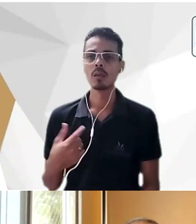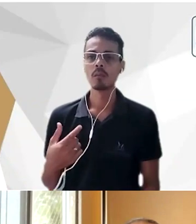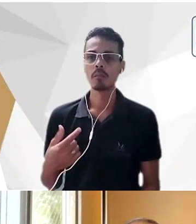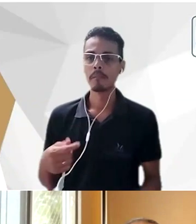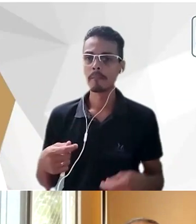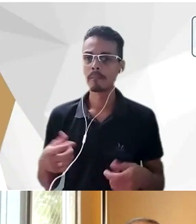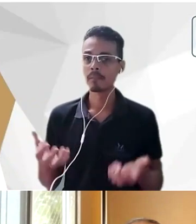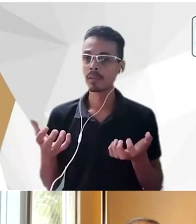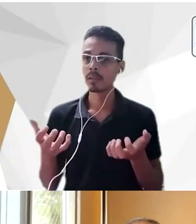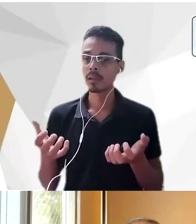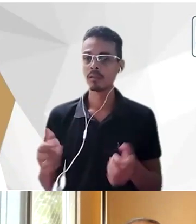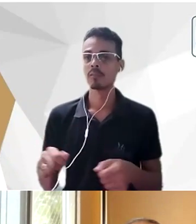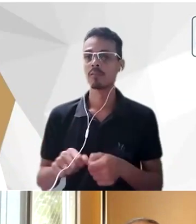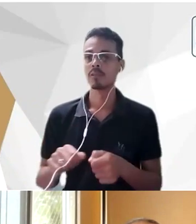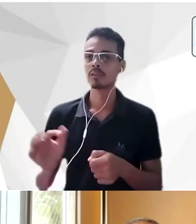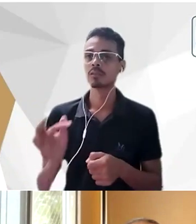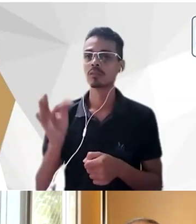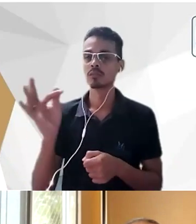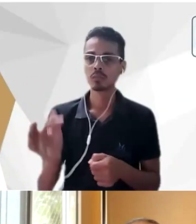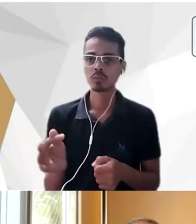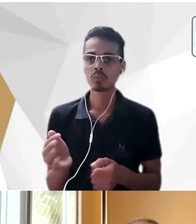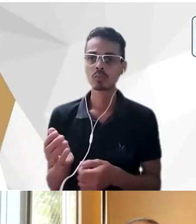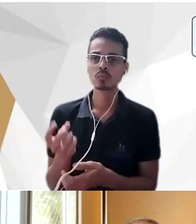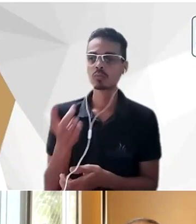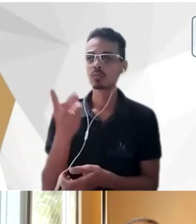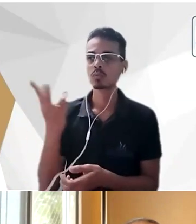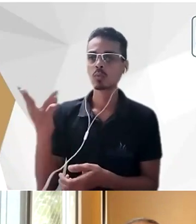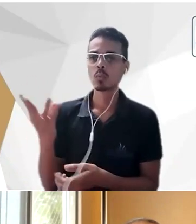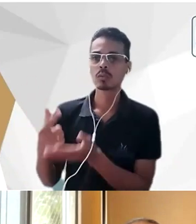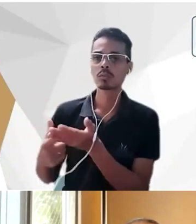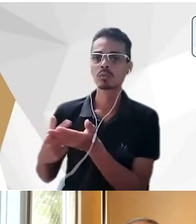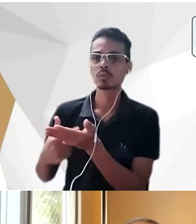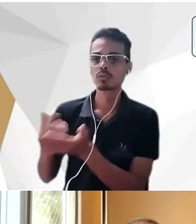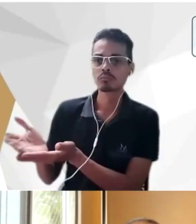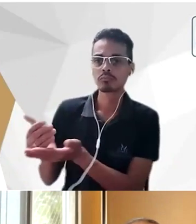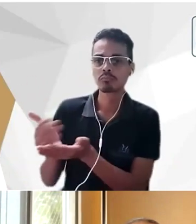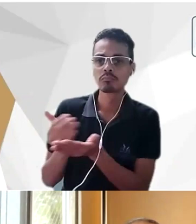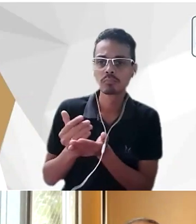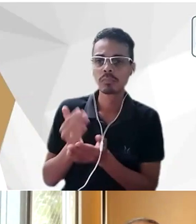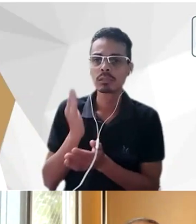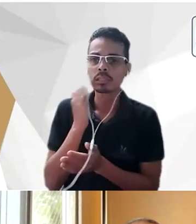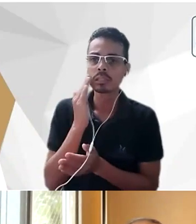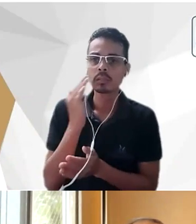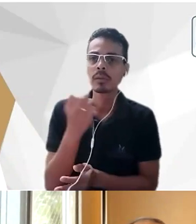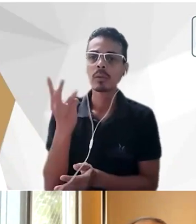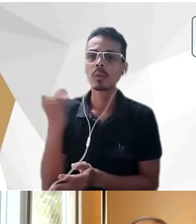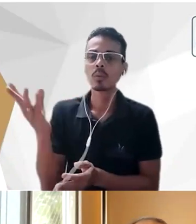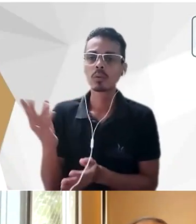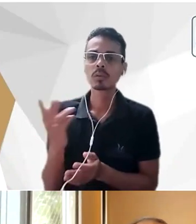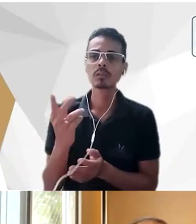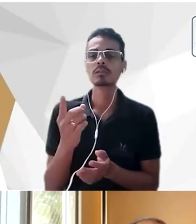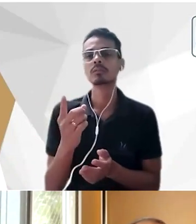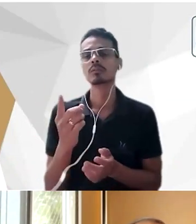fazer esse levantamento de livros que tratam dessa parte de direito e higiene social direito e